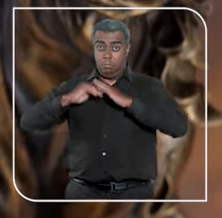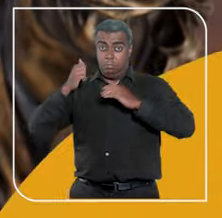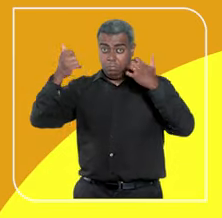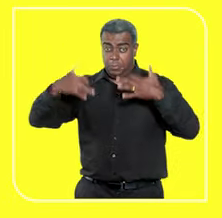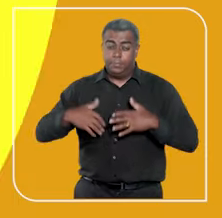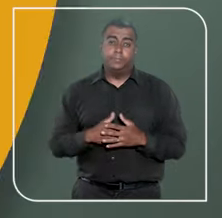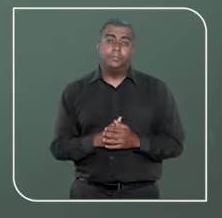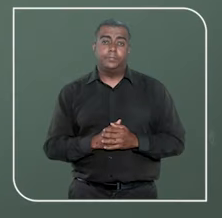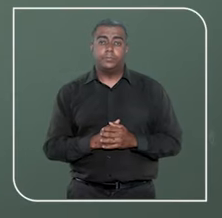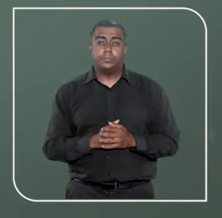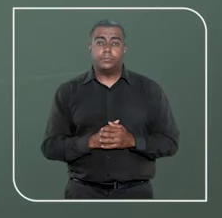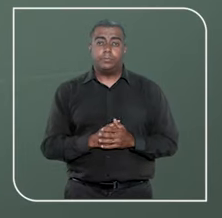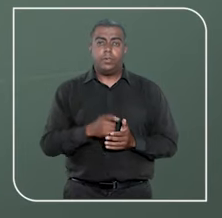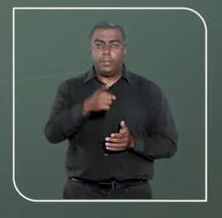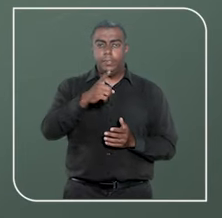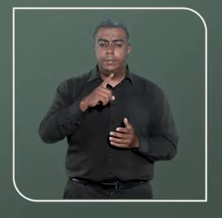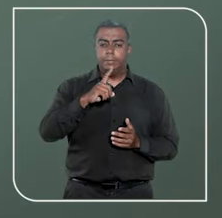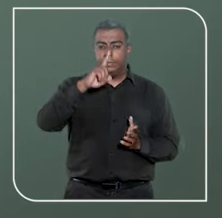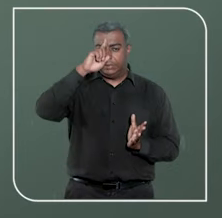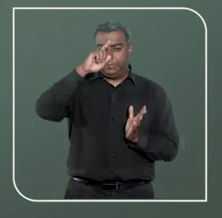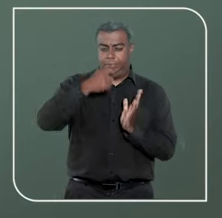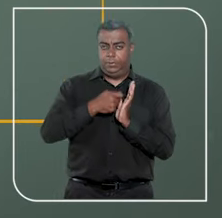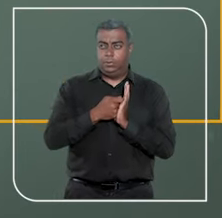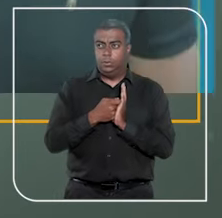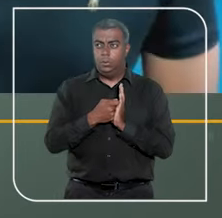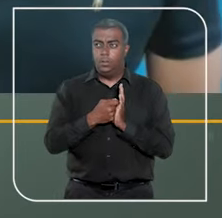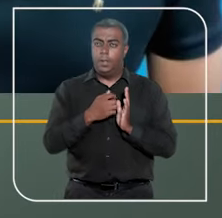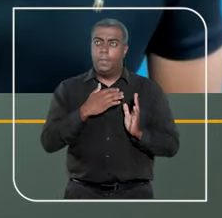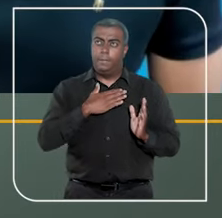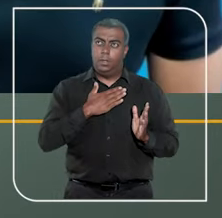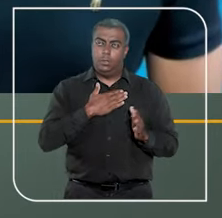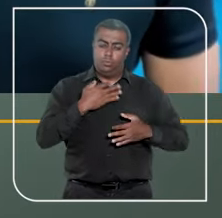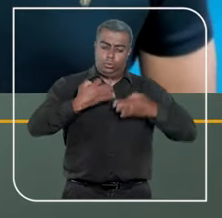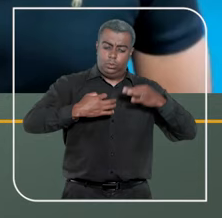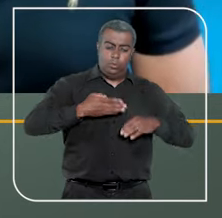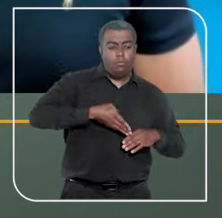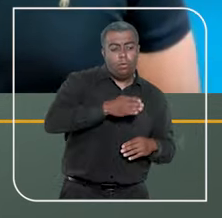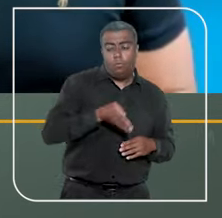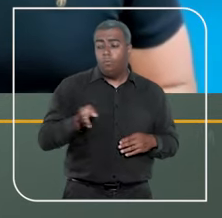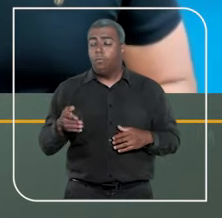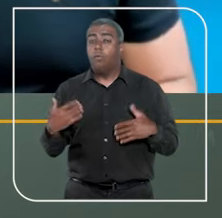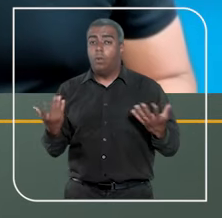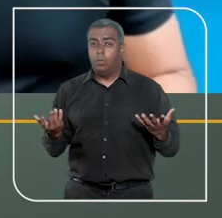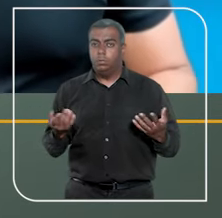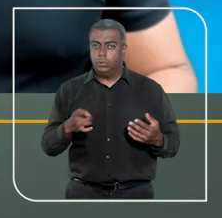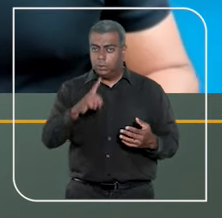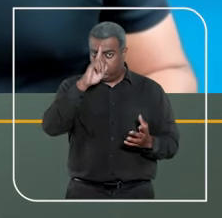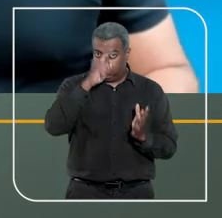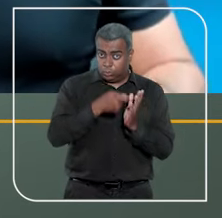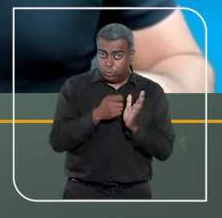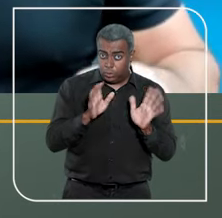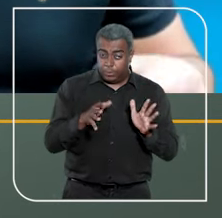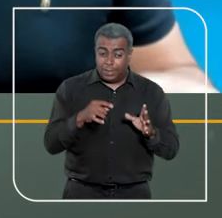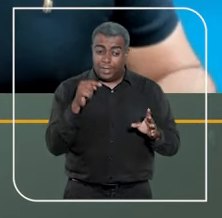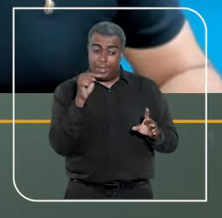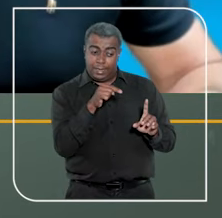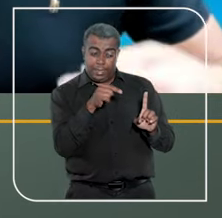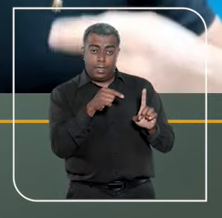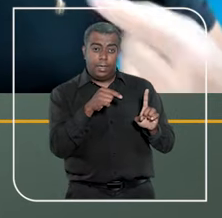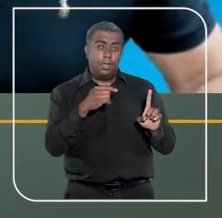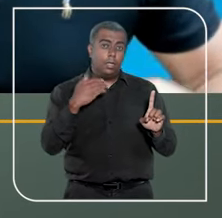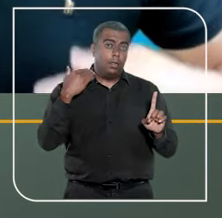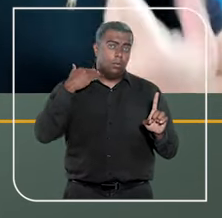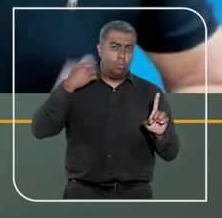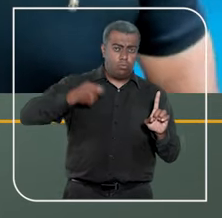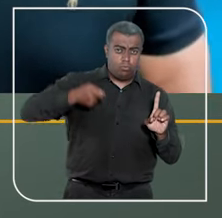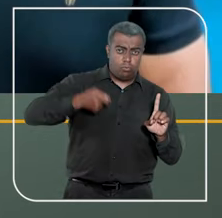diz o especialista. A partir do momento que você definiu qual é a justiça que você vai, esses juízes que estão